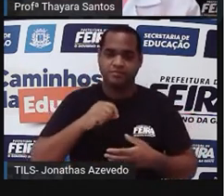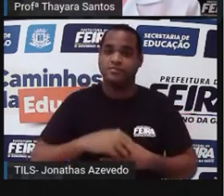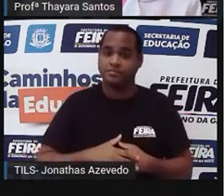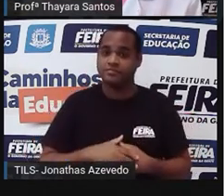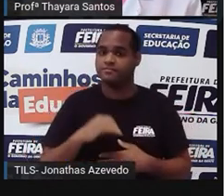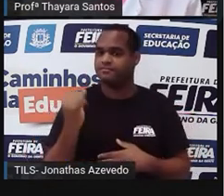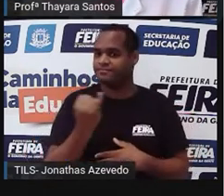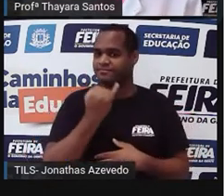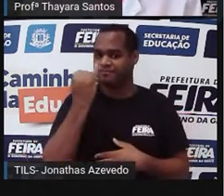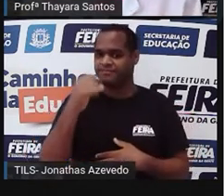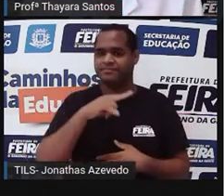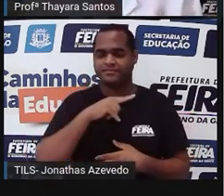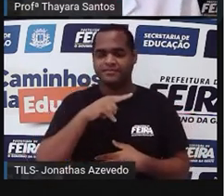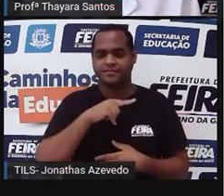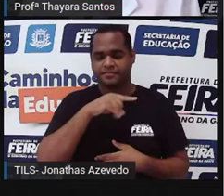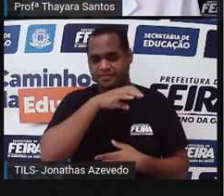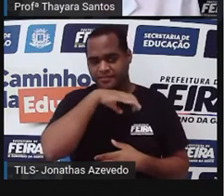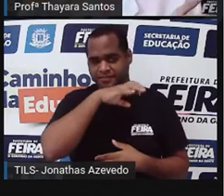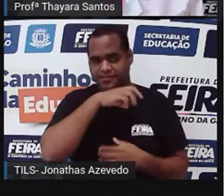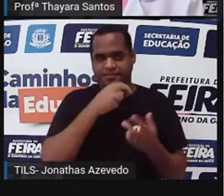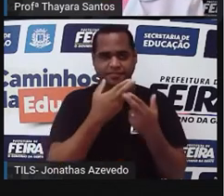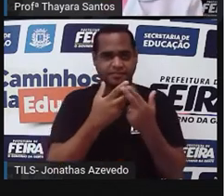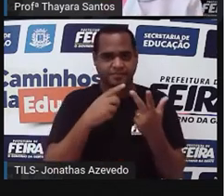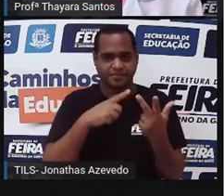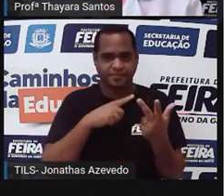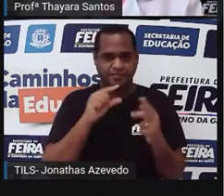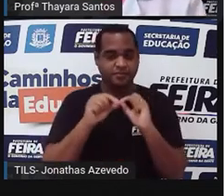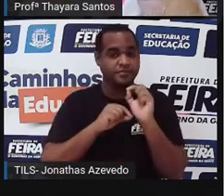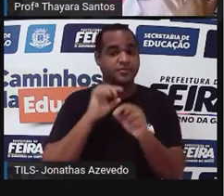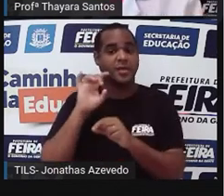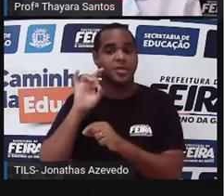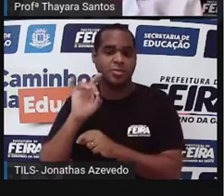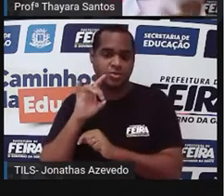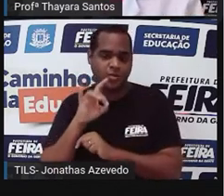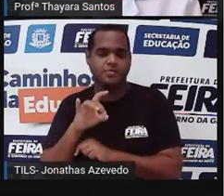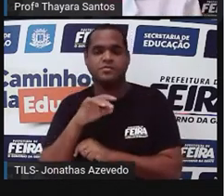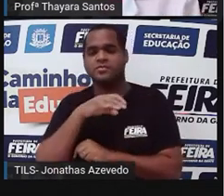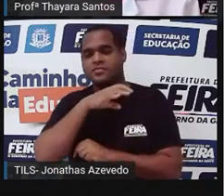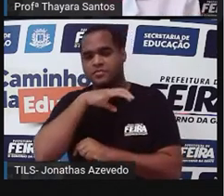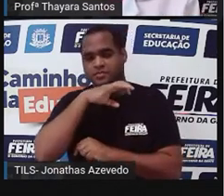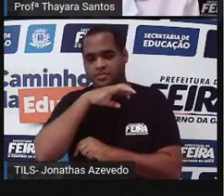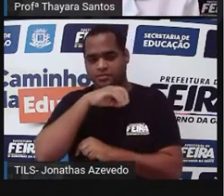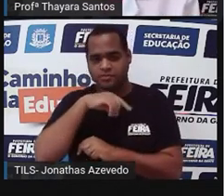interessante desses animais. Mas só ocorre nas aves marinhas. As outras aves, elas não têm essa glândula.